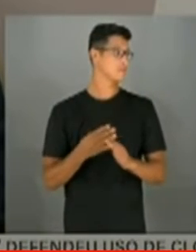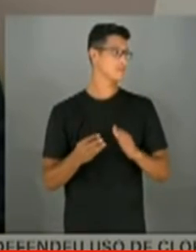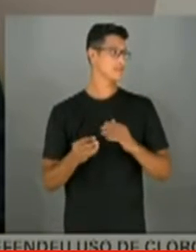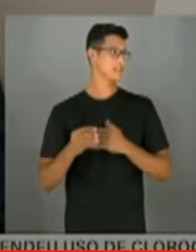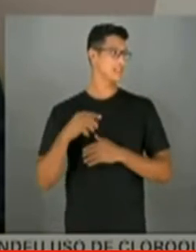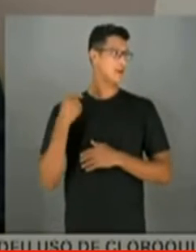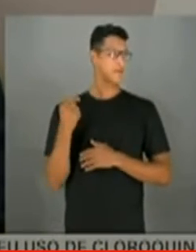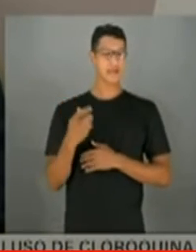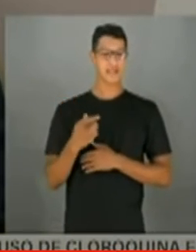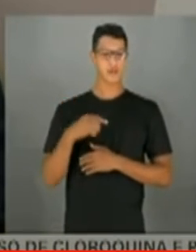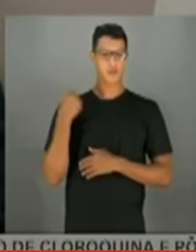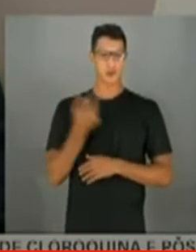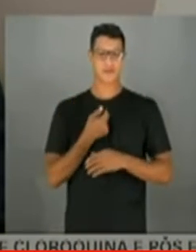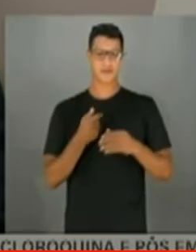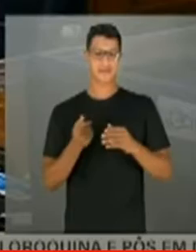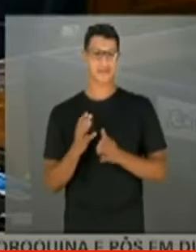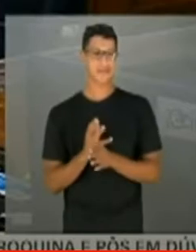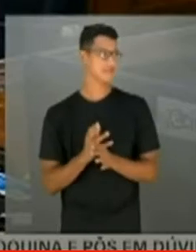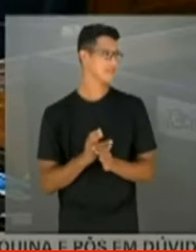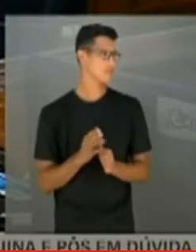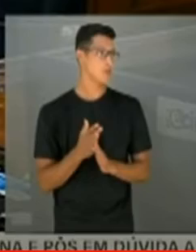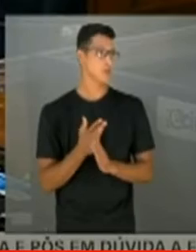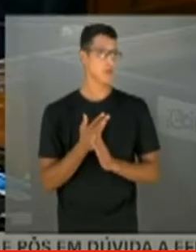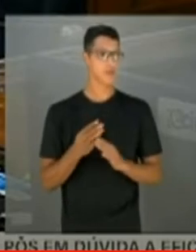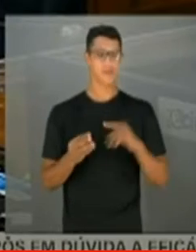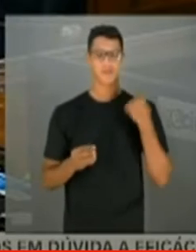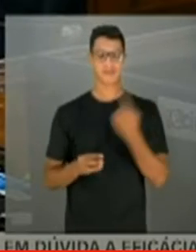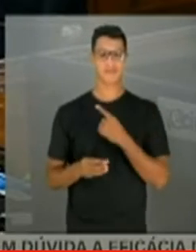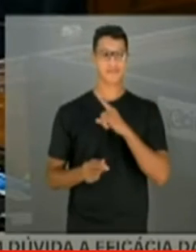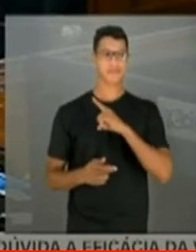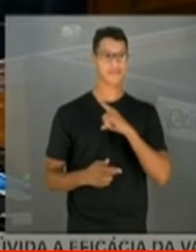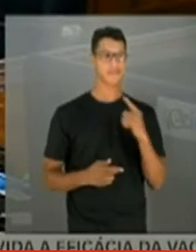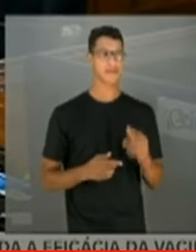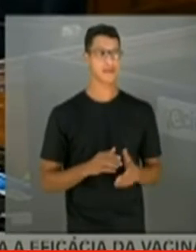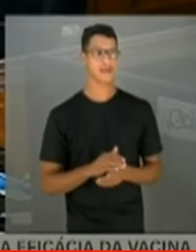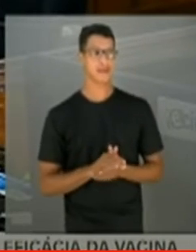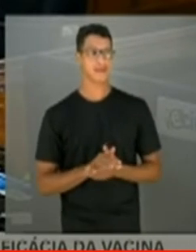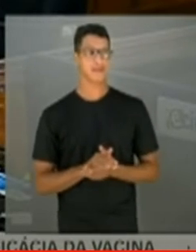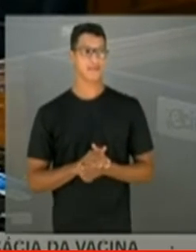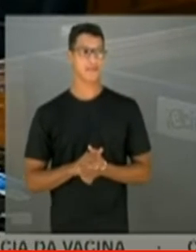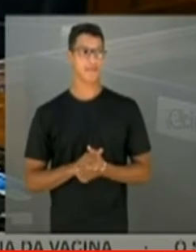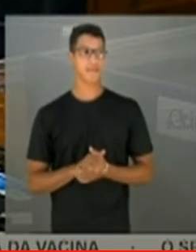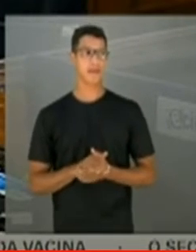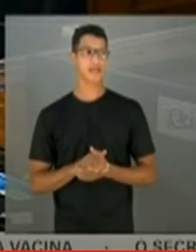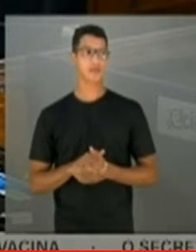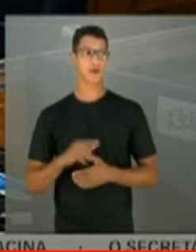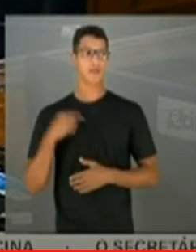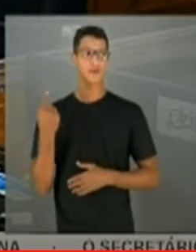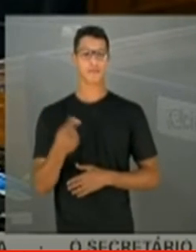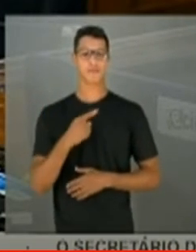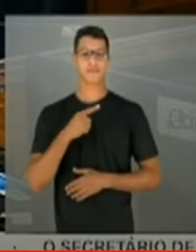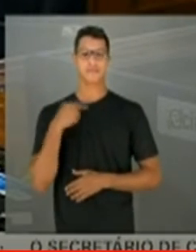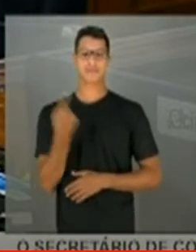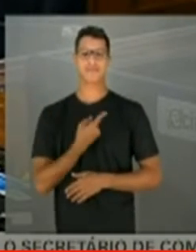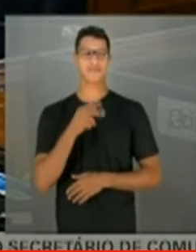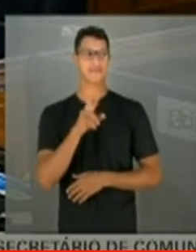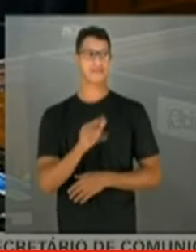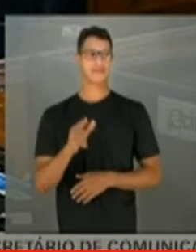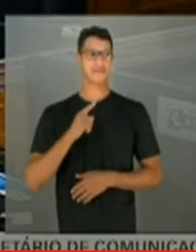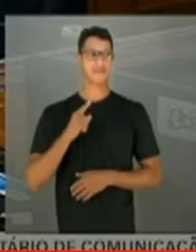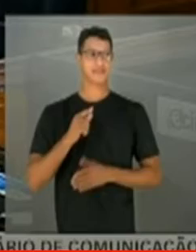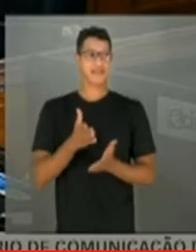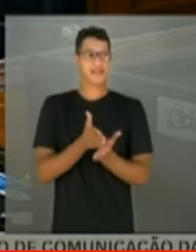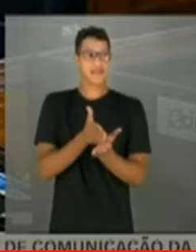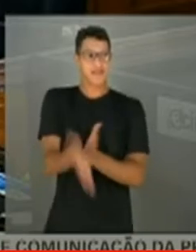Mas, pelo que o está dizendo, o sabe que o próprio Estado parece que não tem interesse em informatizar nada, porque não tendo controle é muito mais fácil de